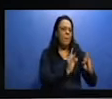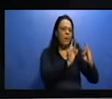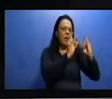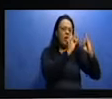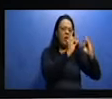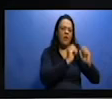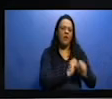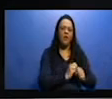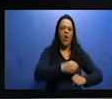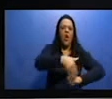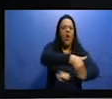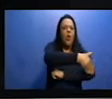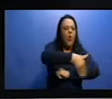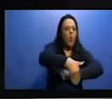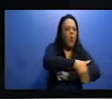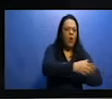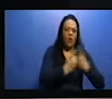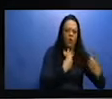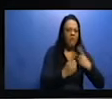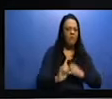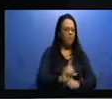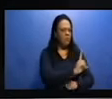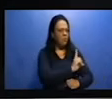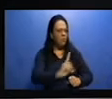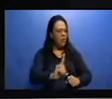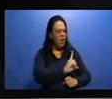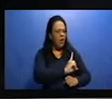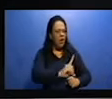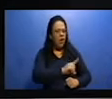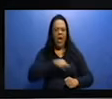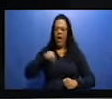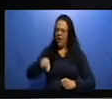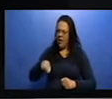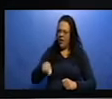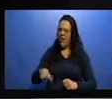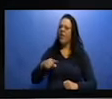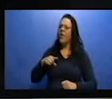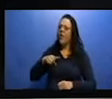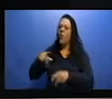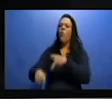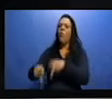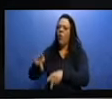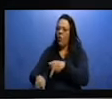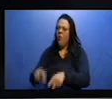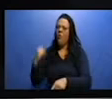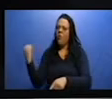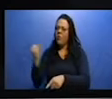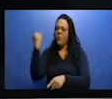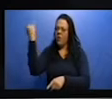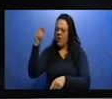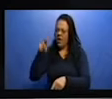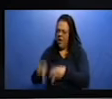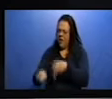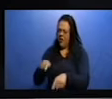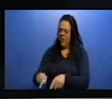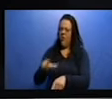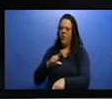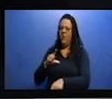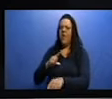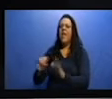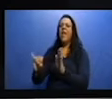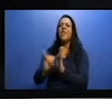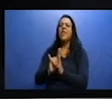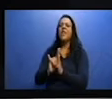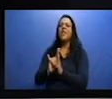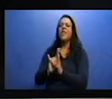edifícios, as ruas e as avenidas, né? A cidade engloba também o seu povo, né? E cada povo tem seu costume e sua identidade